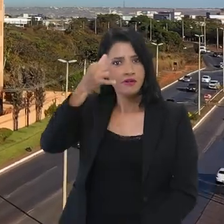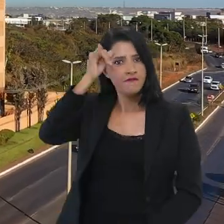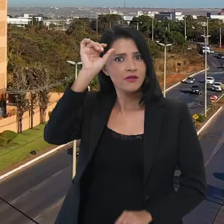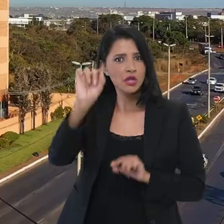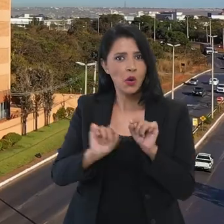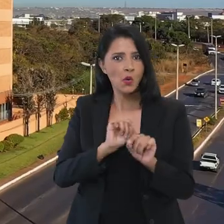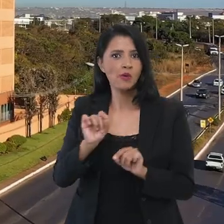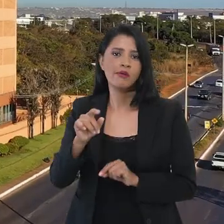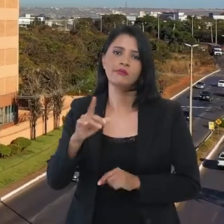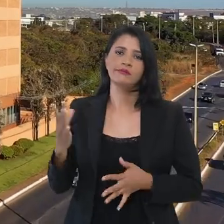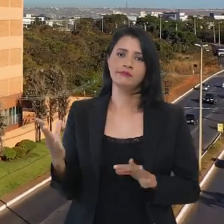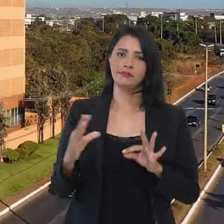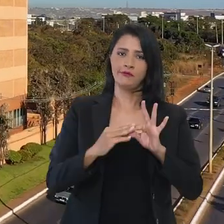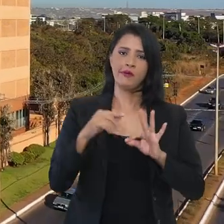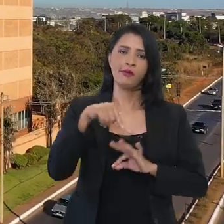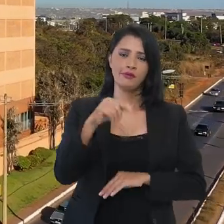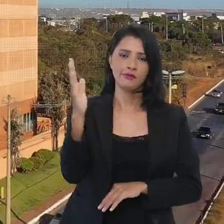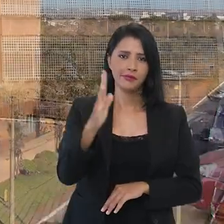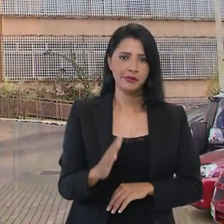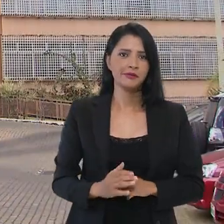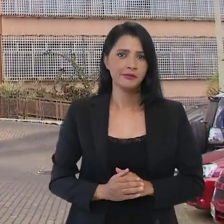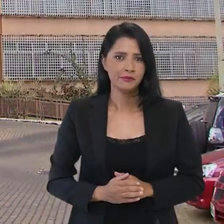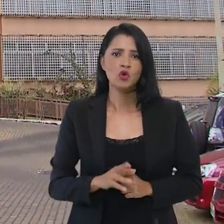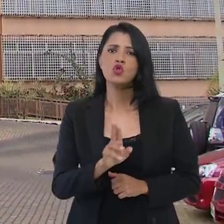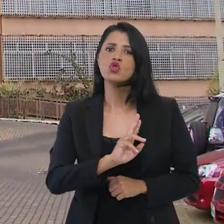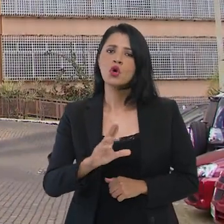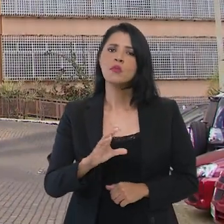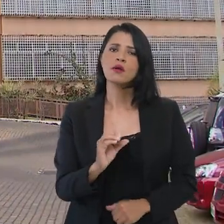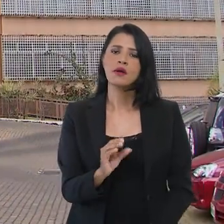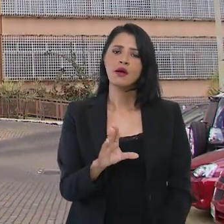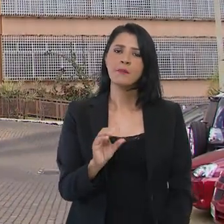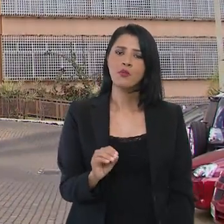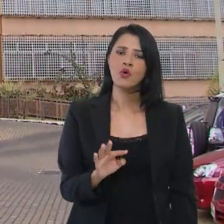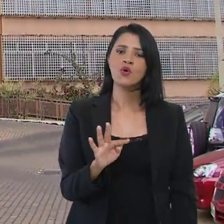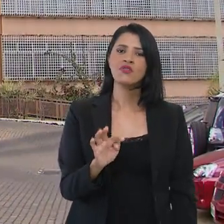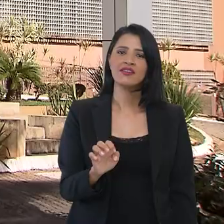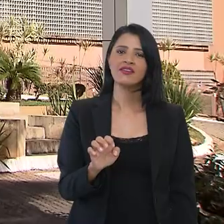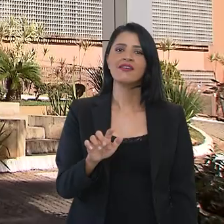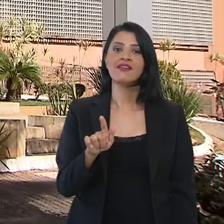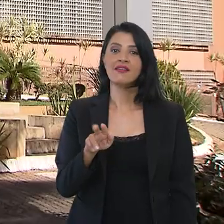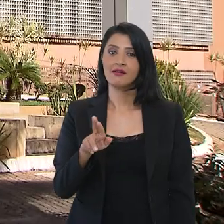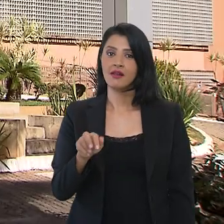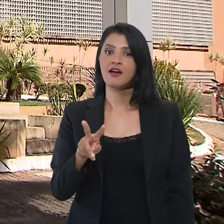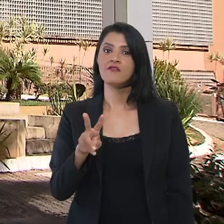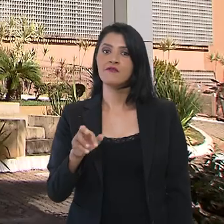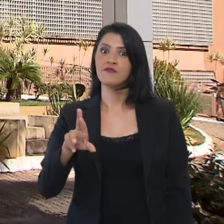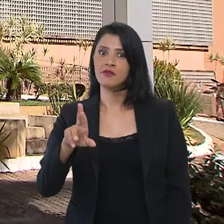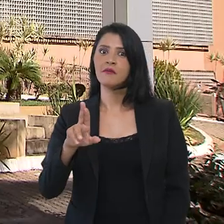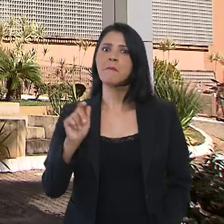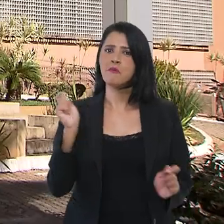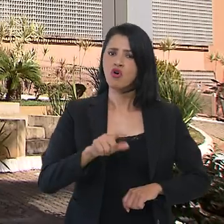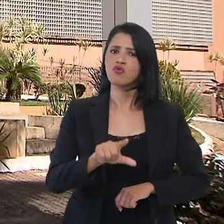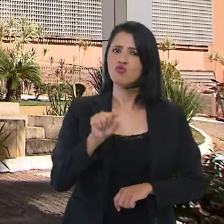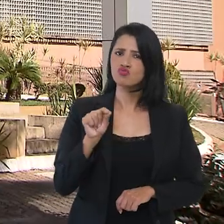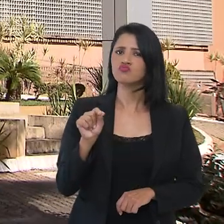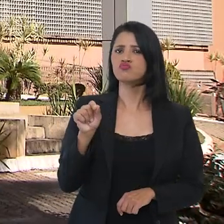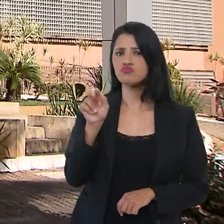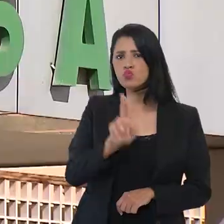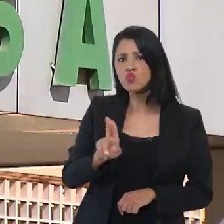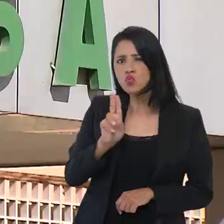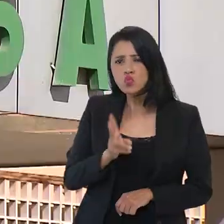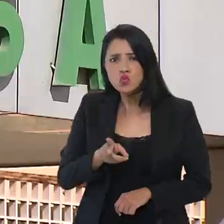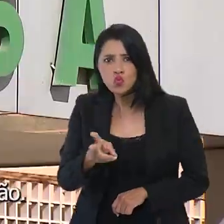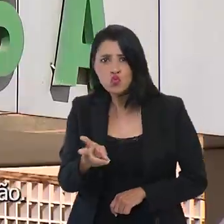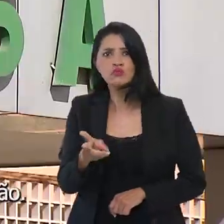injetável para a prevenção do HIV no país. O chamado cabotegravir será mais uma opção de uso contínuo